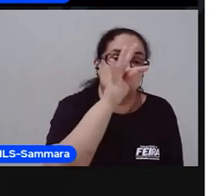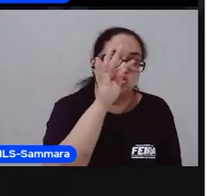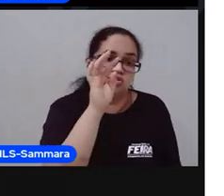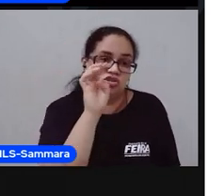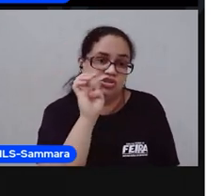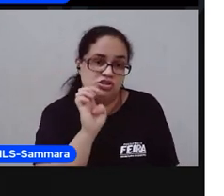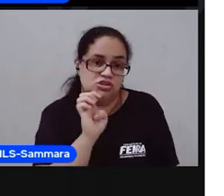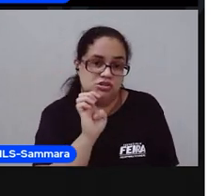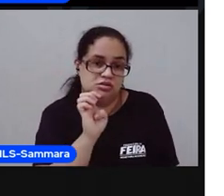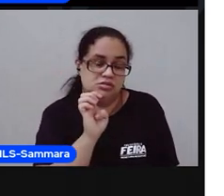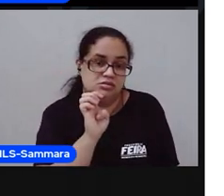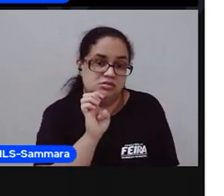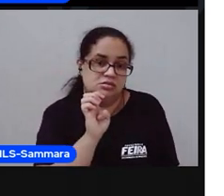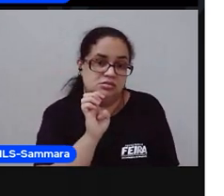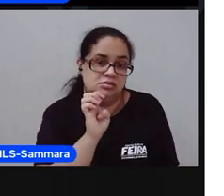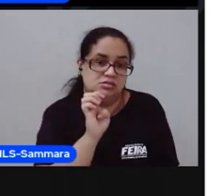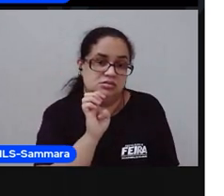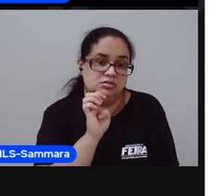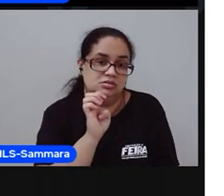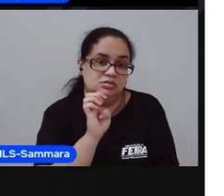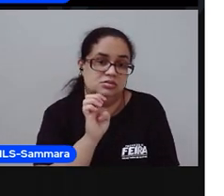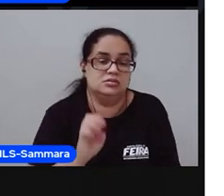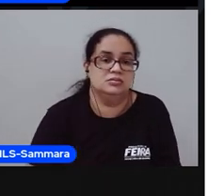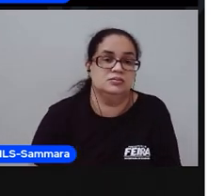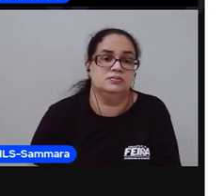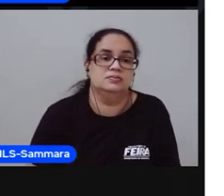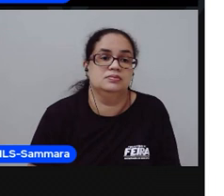Pente. Pente.